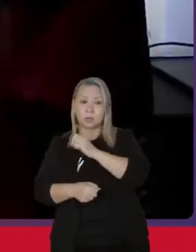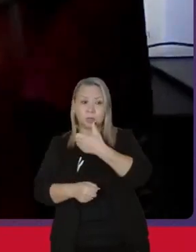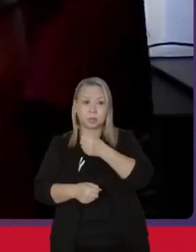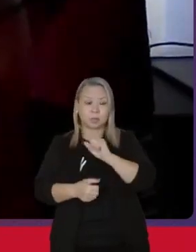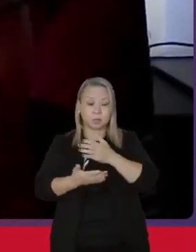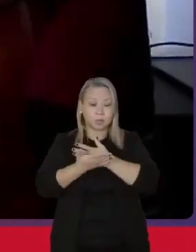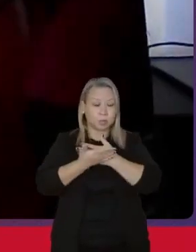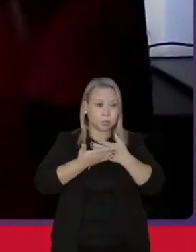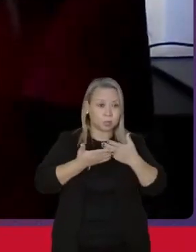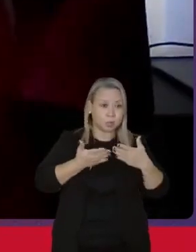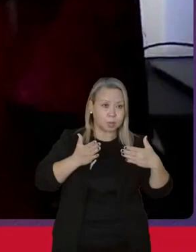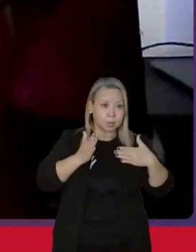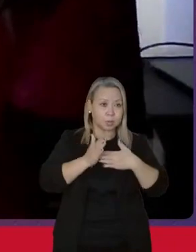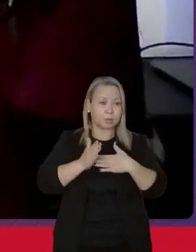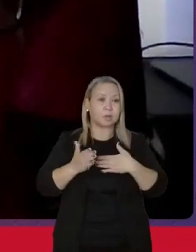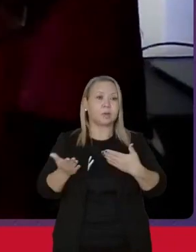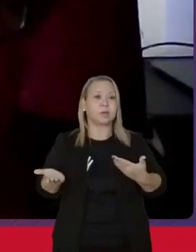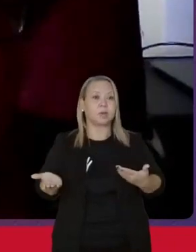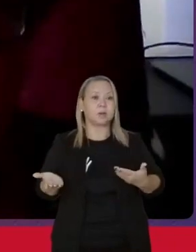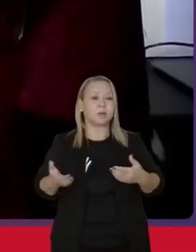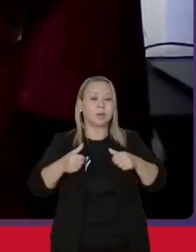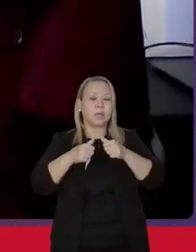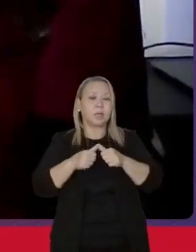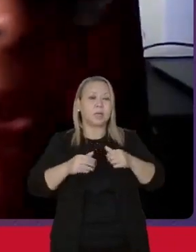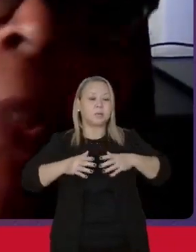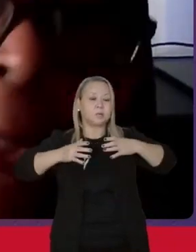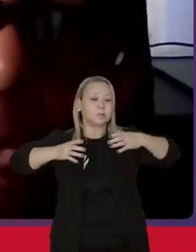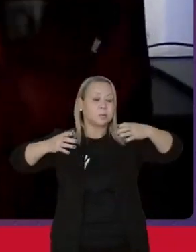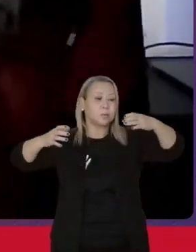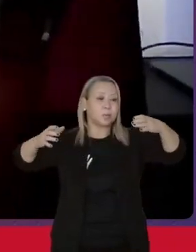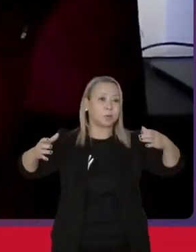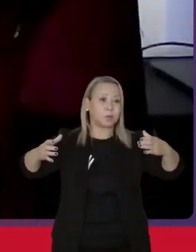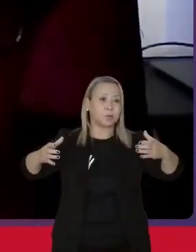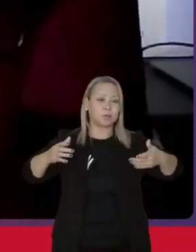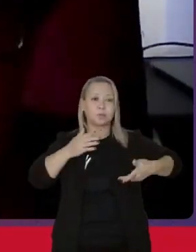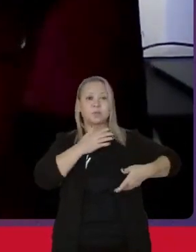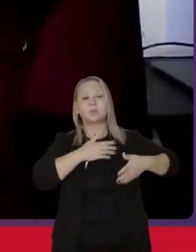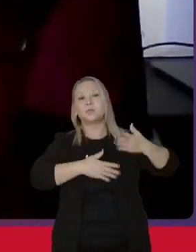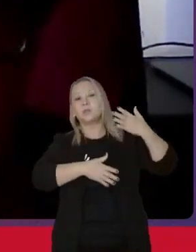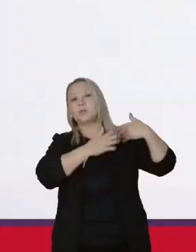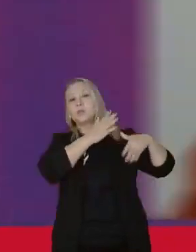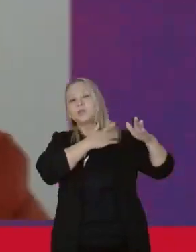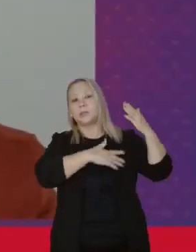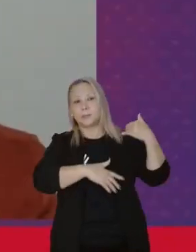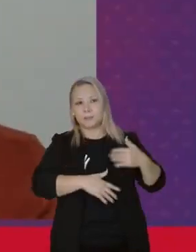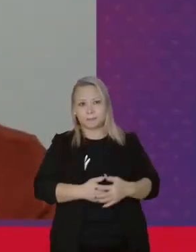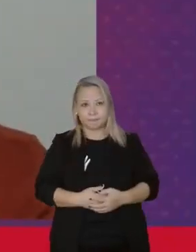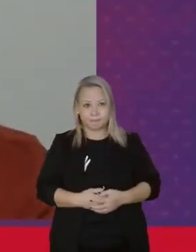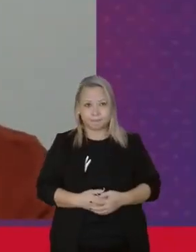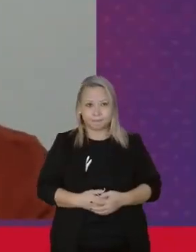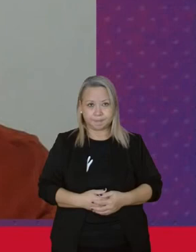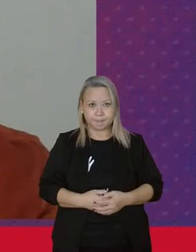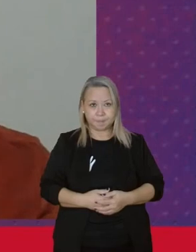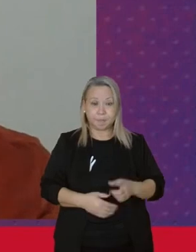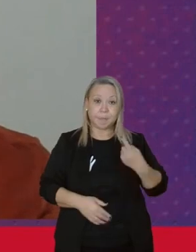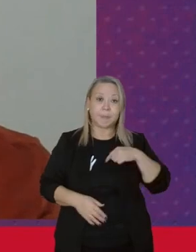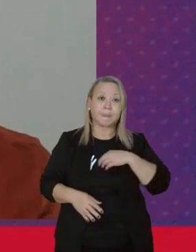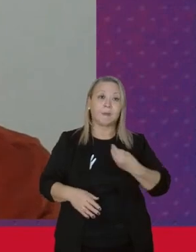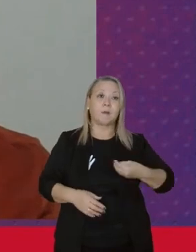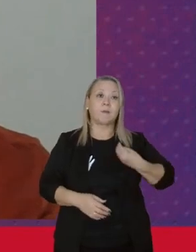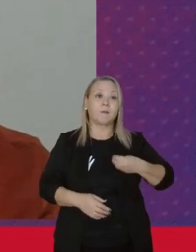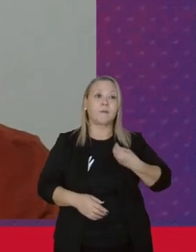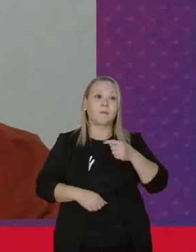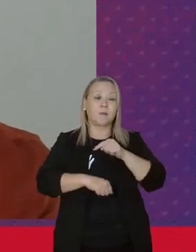cá estão muito mais altos do que anteriormente. Nós estamos vivendo um